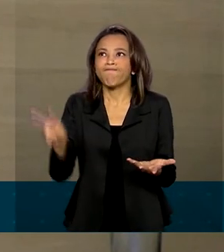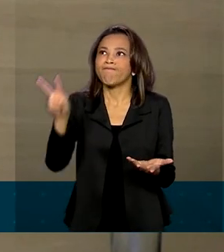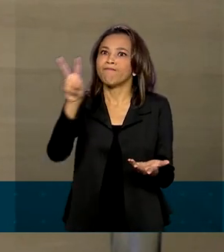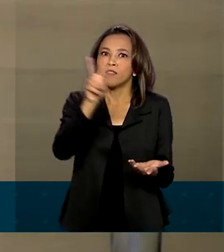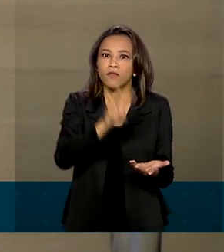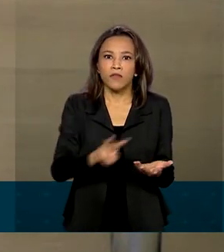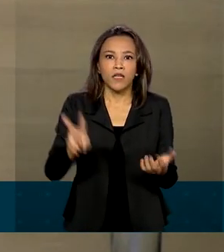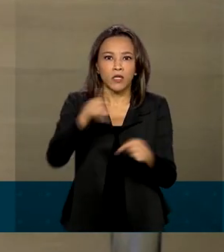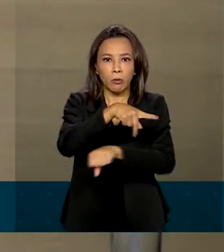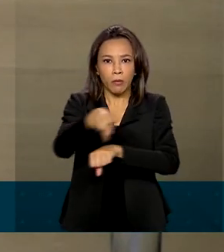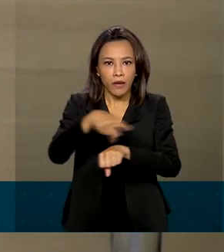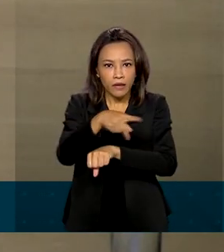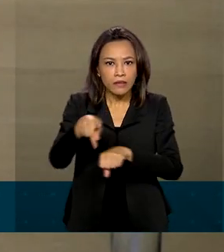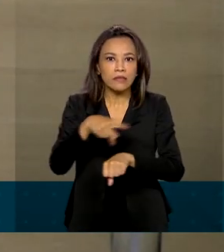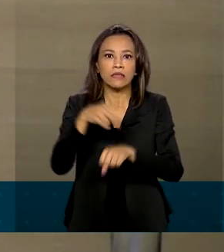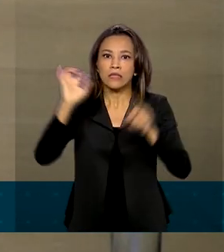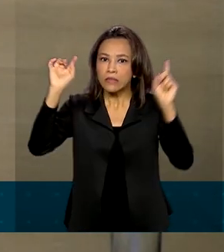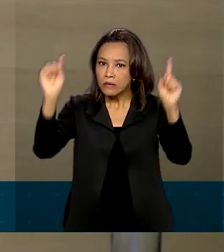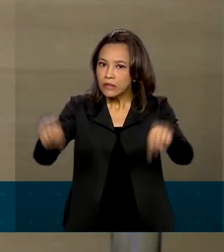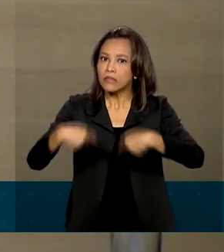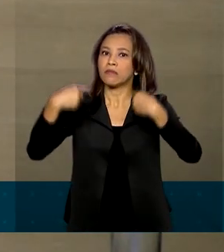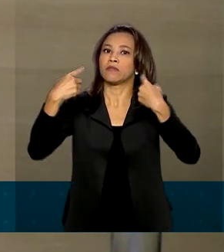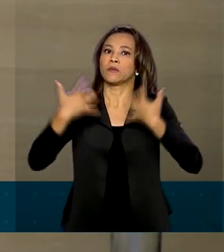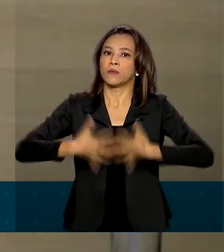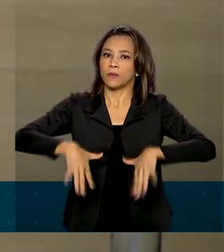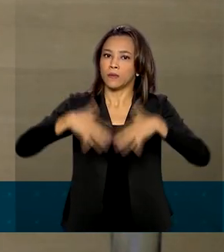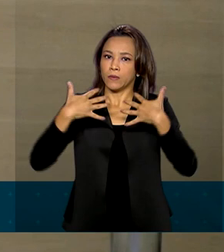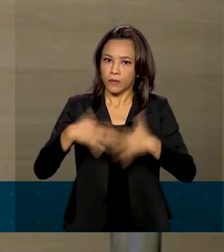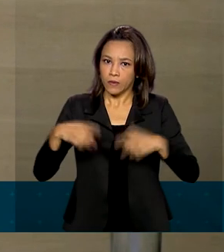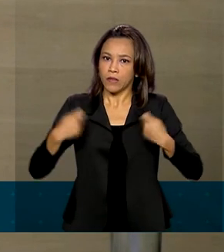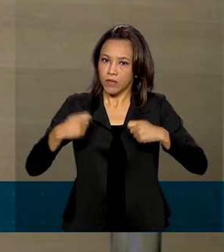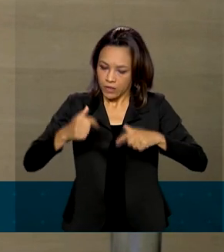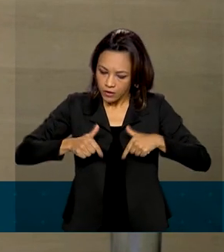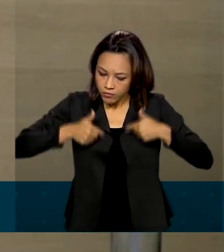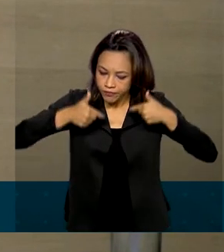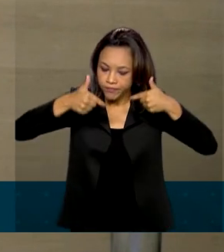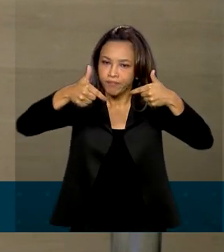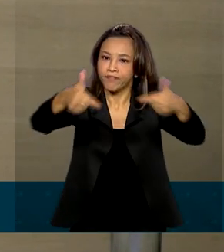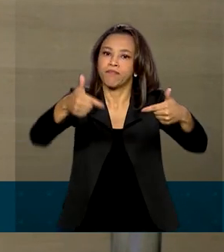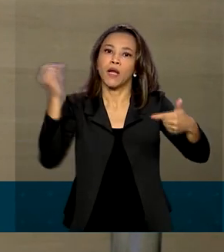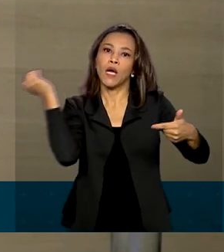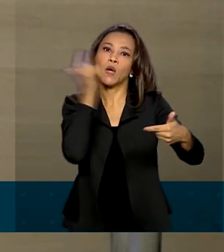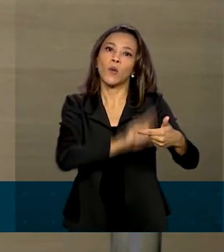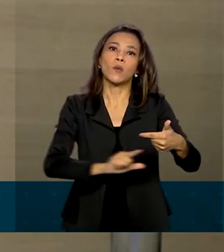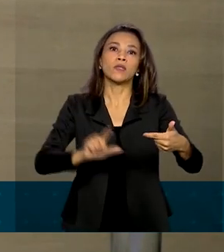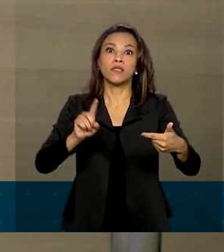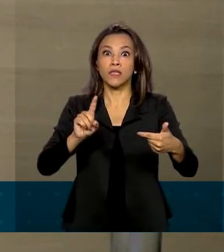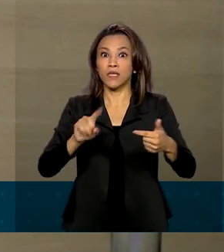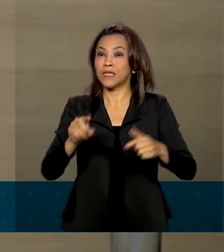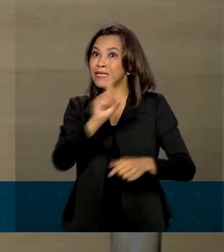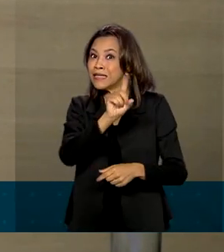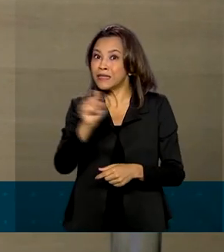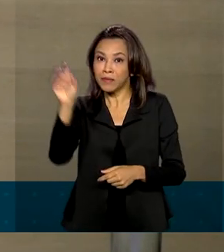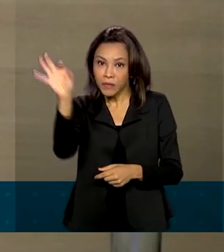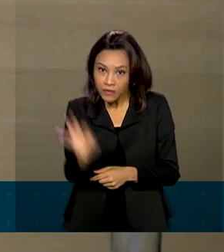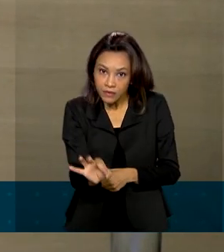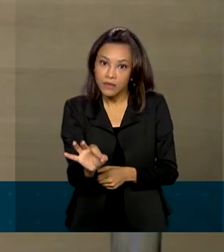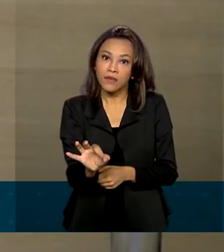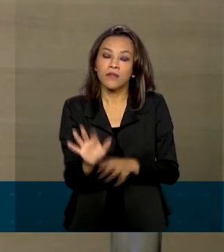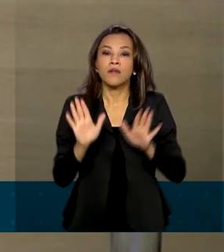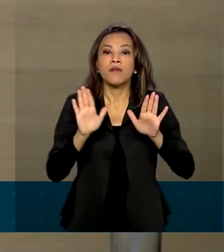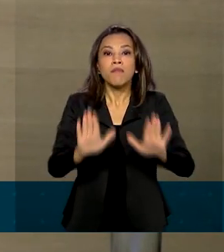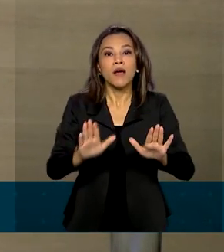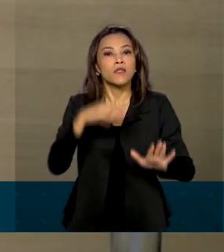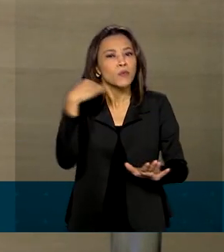o tamanho do gap, do desafio que é preciso ser enfrentado para conseguirmos chegar na universalização, mas o mais